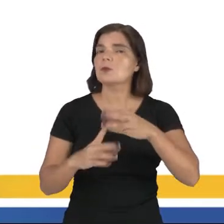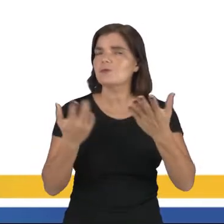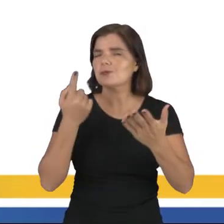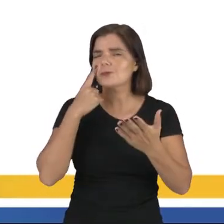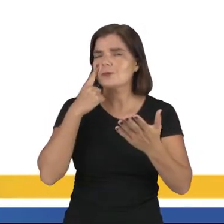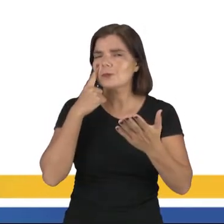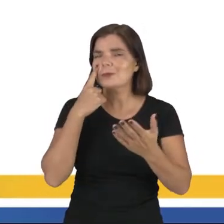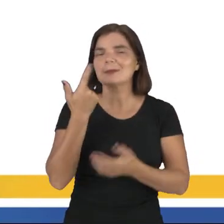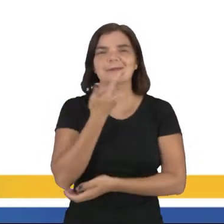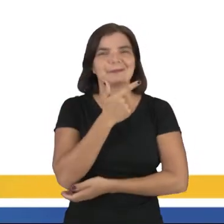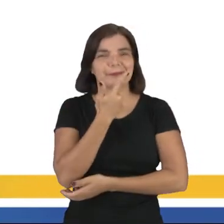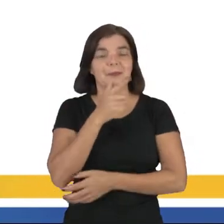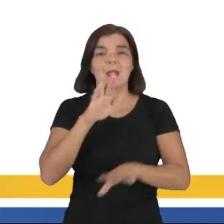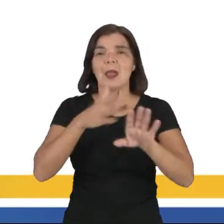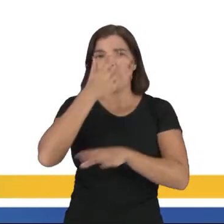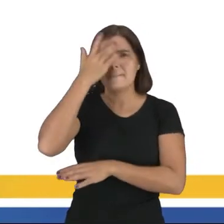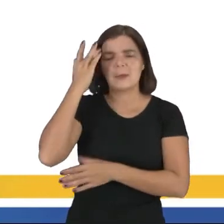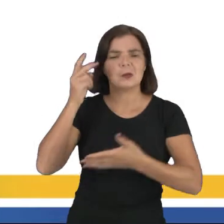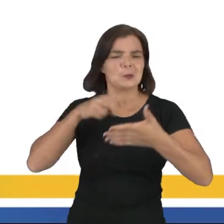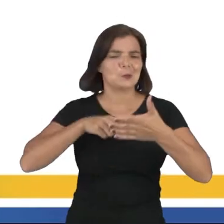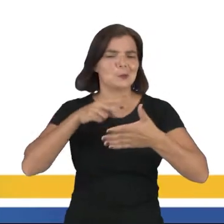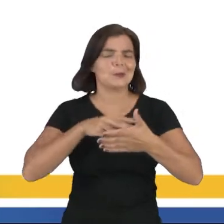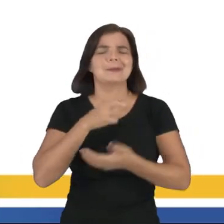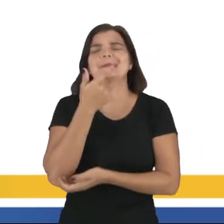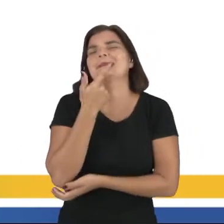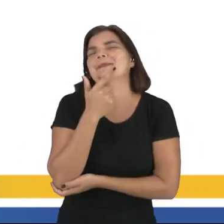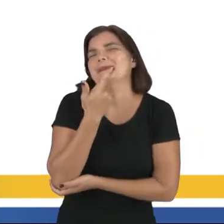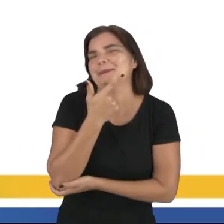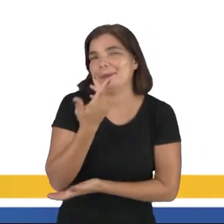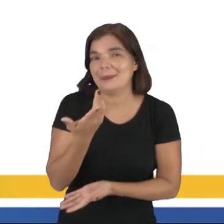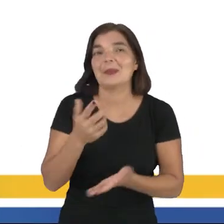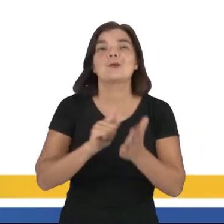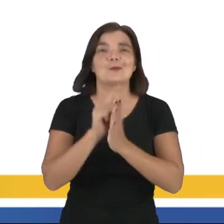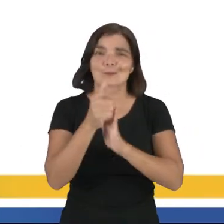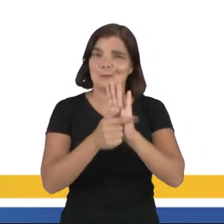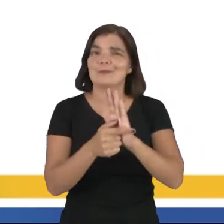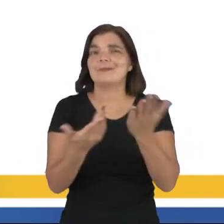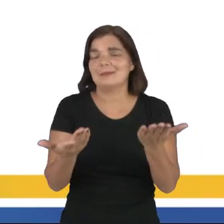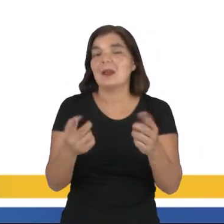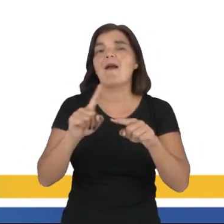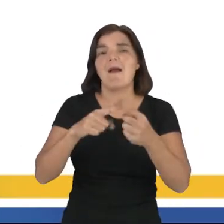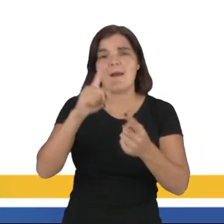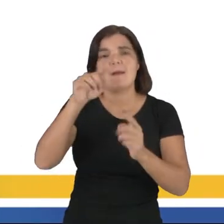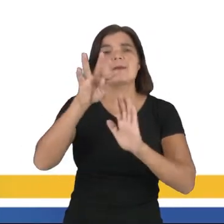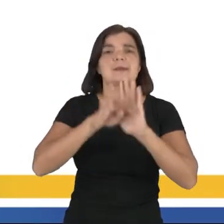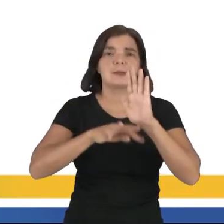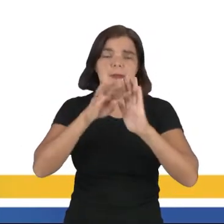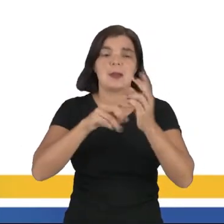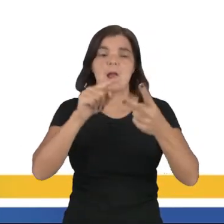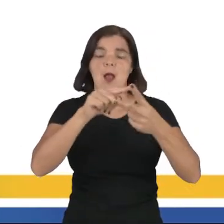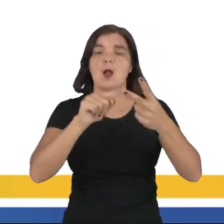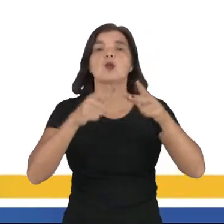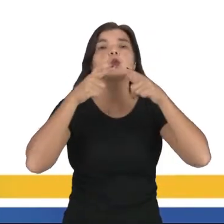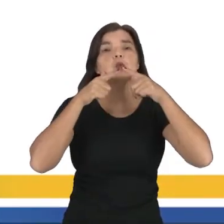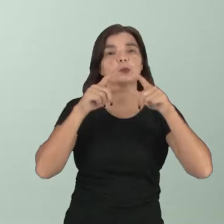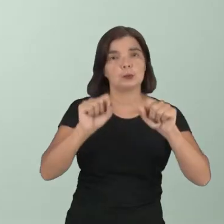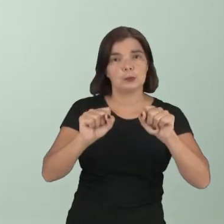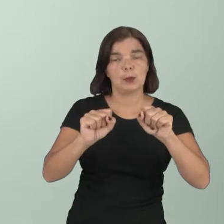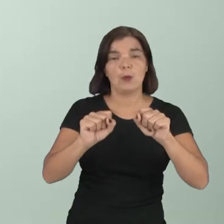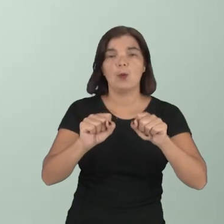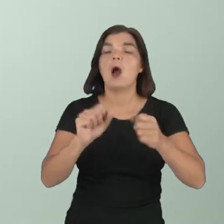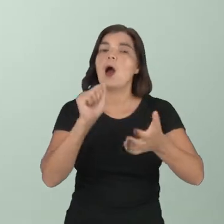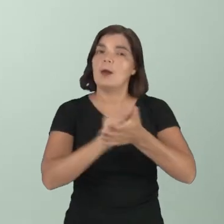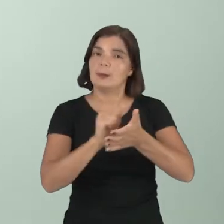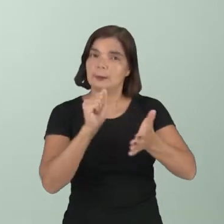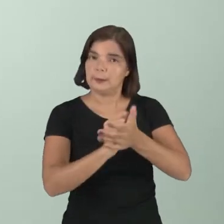intenção de causar humor. Muitas pessoas leem e se identificam com esse gênero textual. É um texto que alia as duas linguagens,